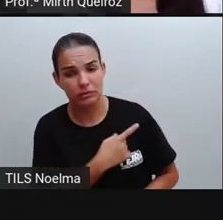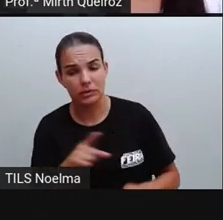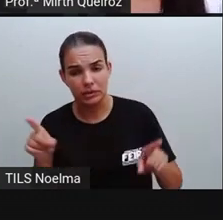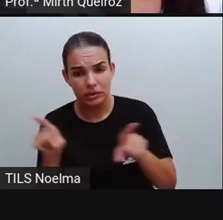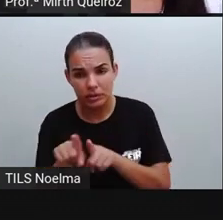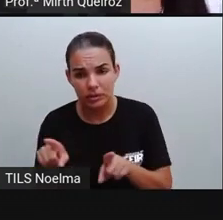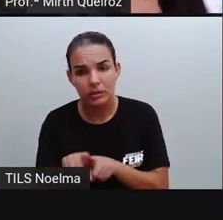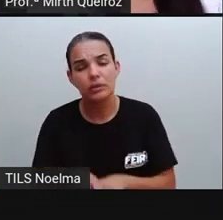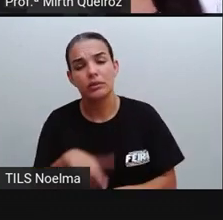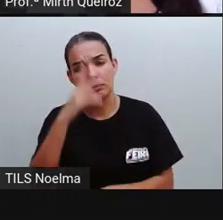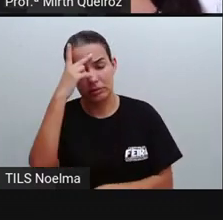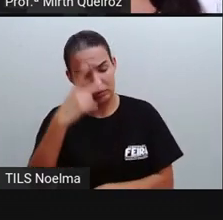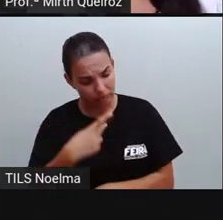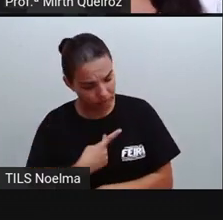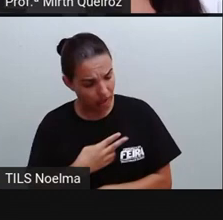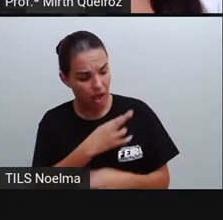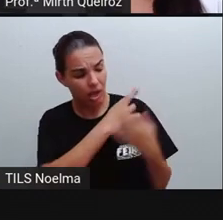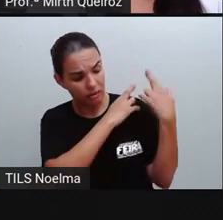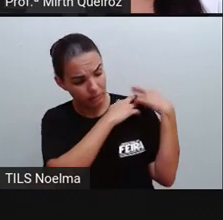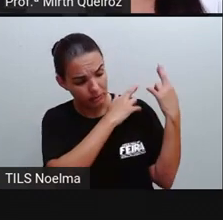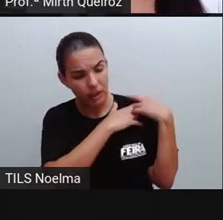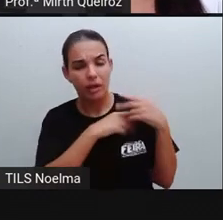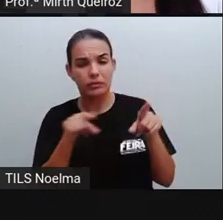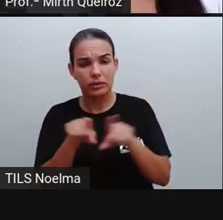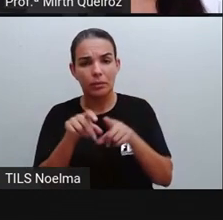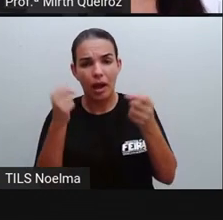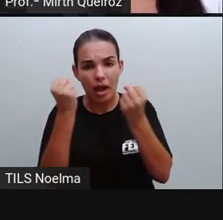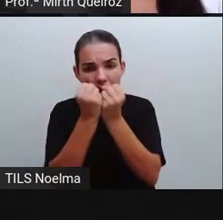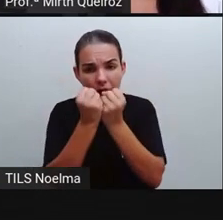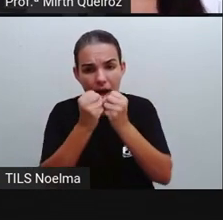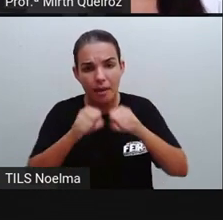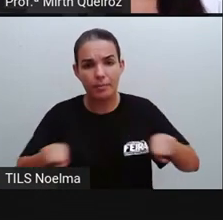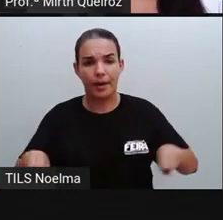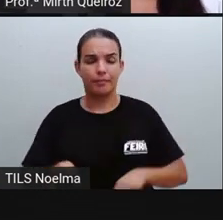para quebrar essa cadeia de transmissão.